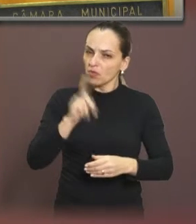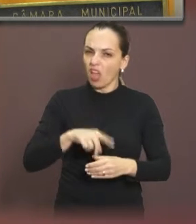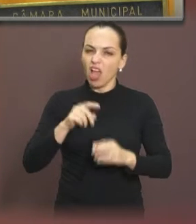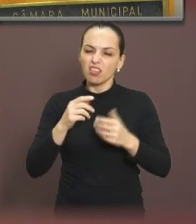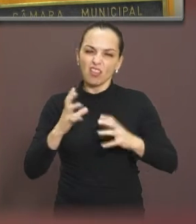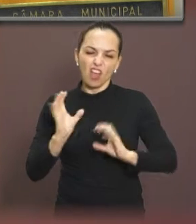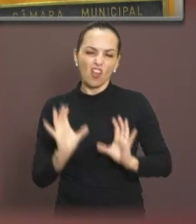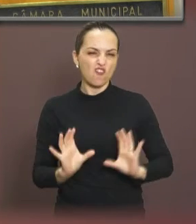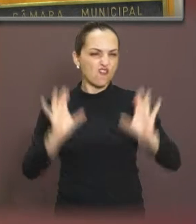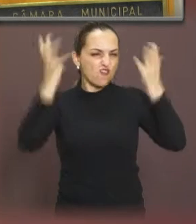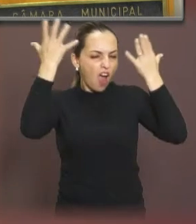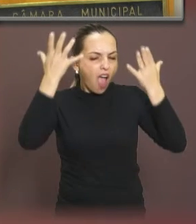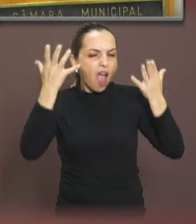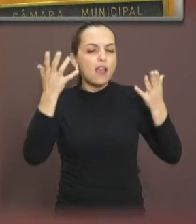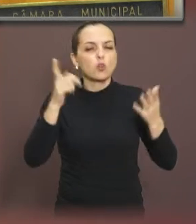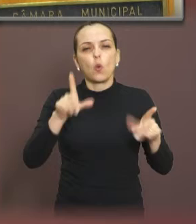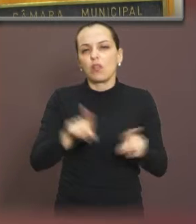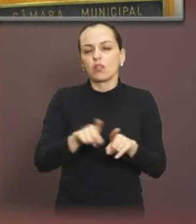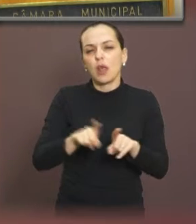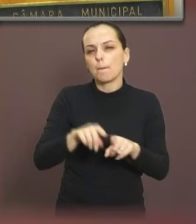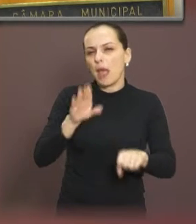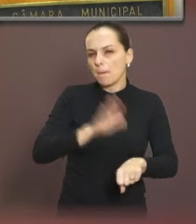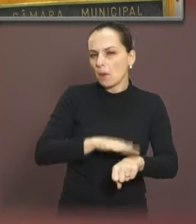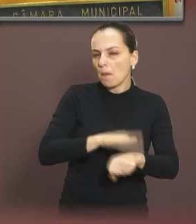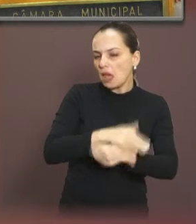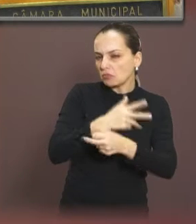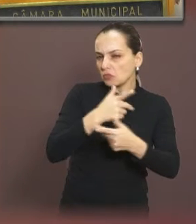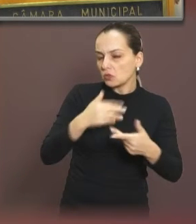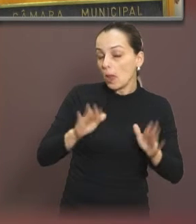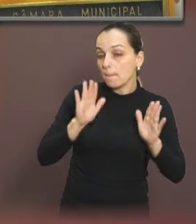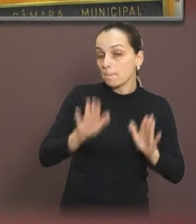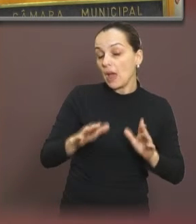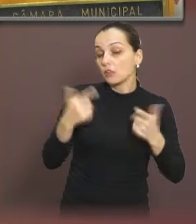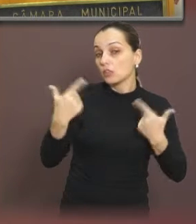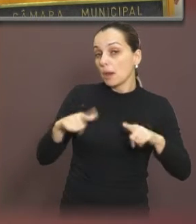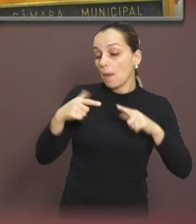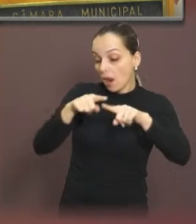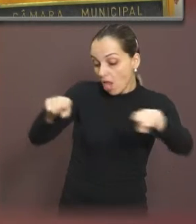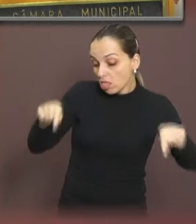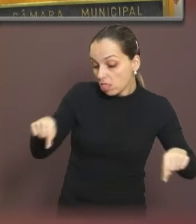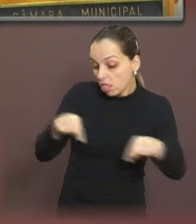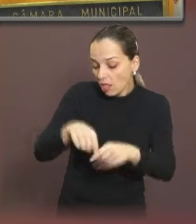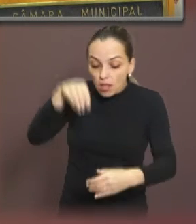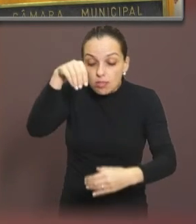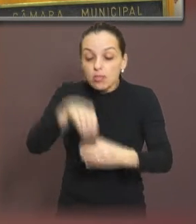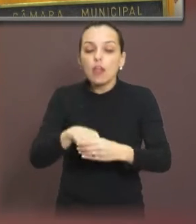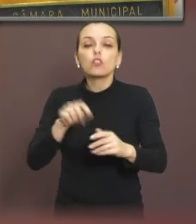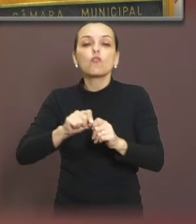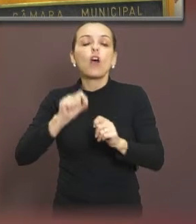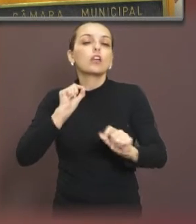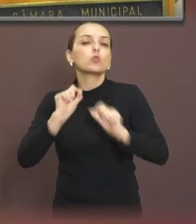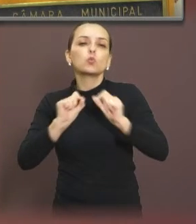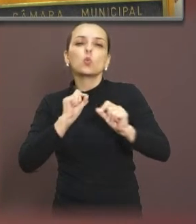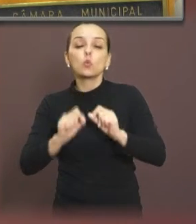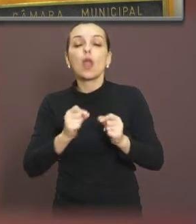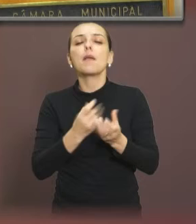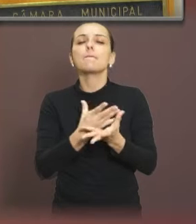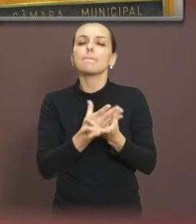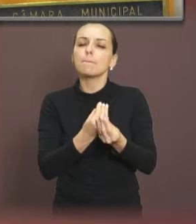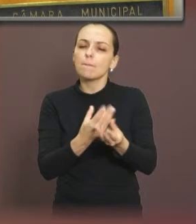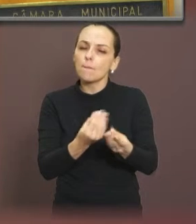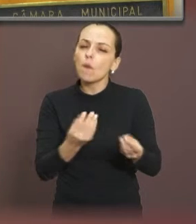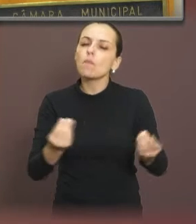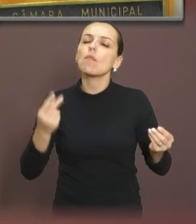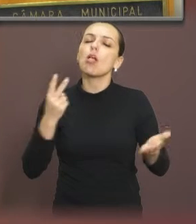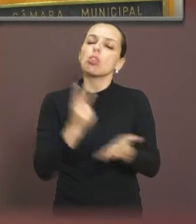em eventos, não é estar em alguns momentos, e sim o que nós fazemos dentro dos nossos gabinetes e muitas vezes, mas muitas vezes mesmo, dentro de